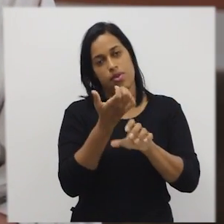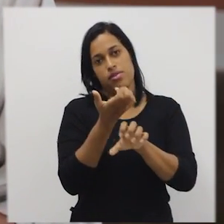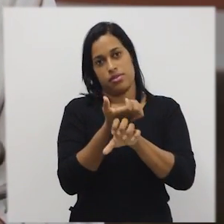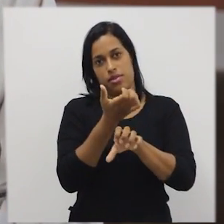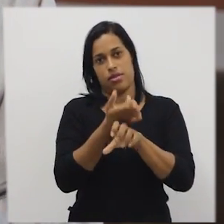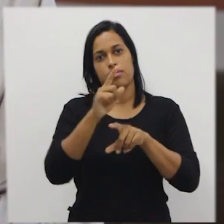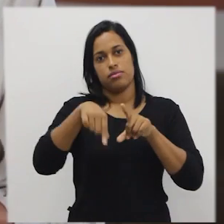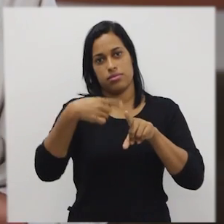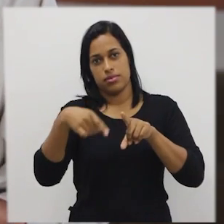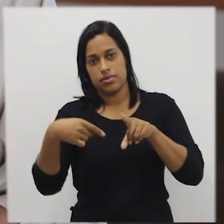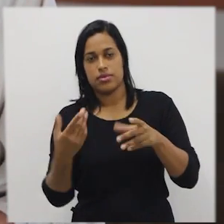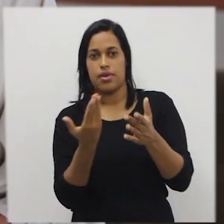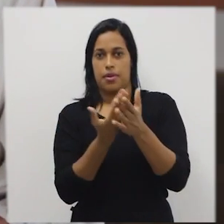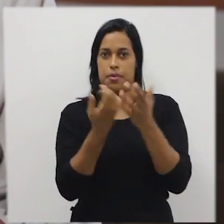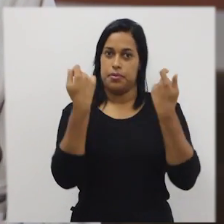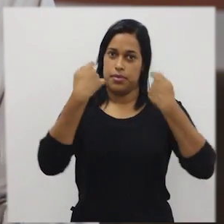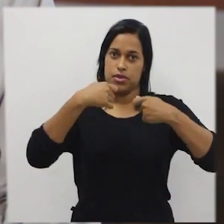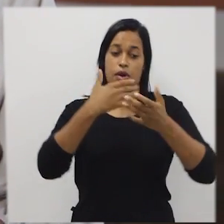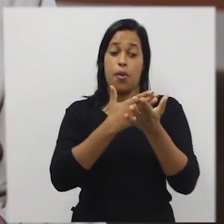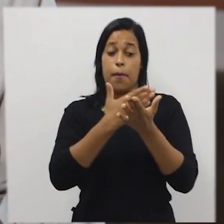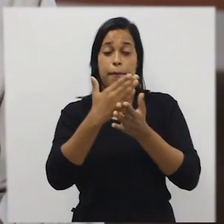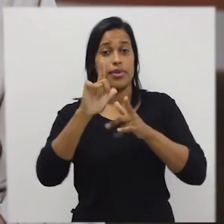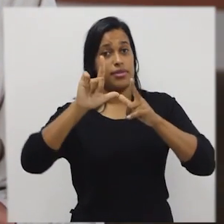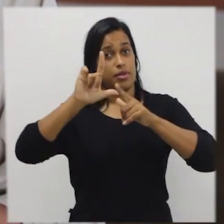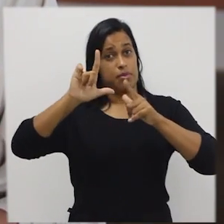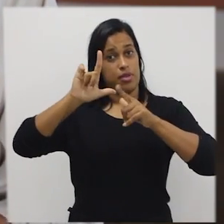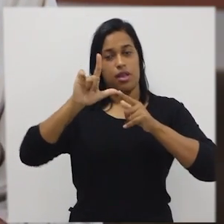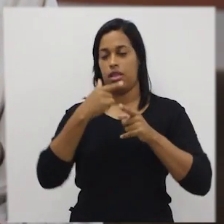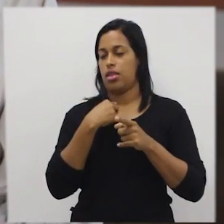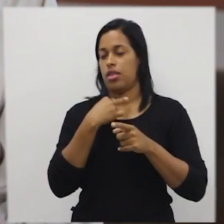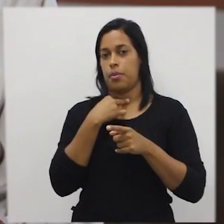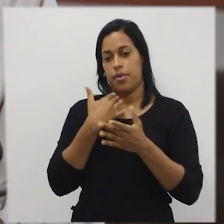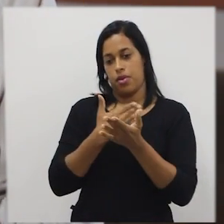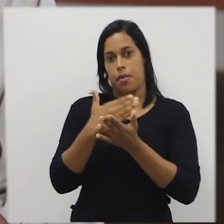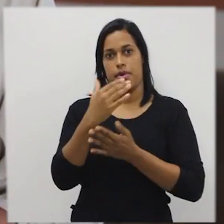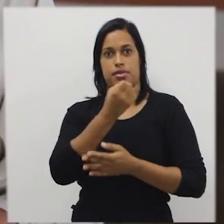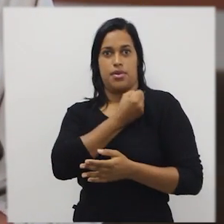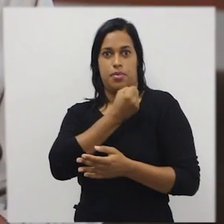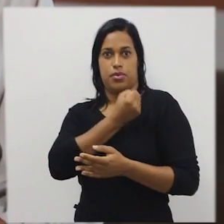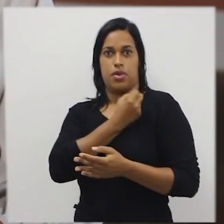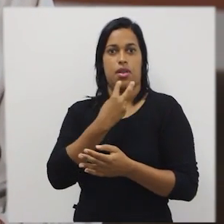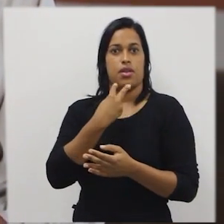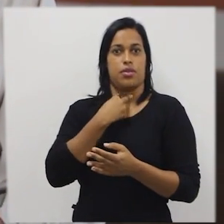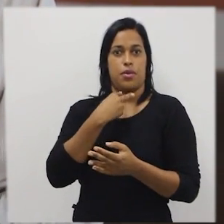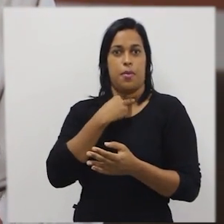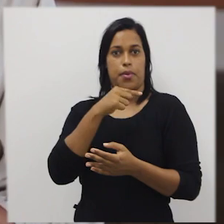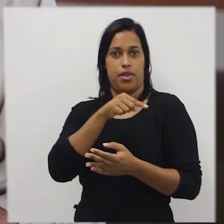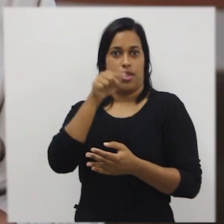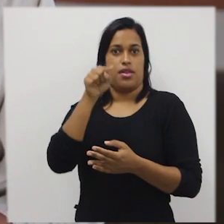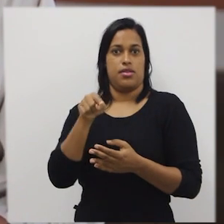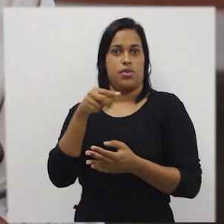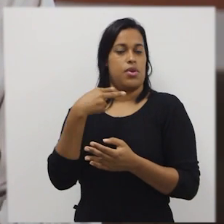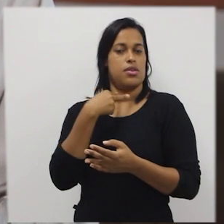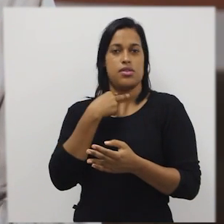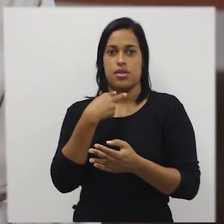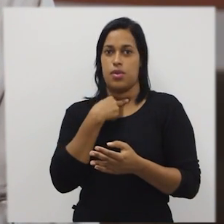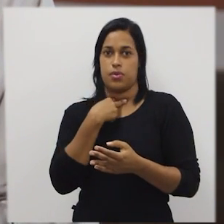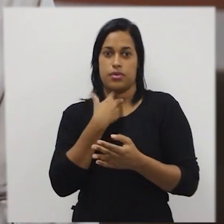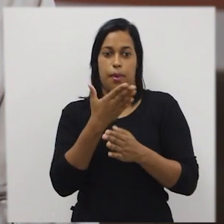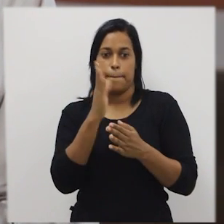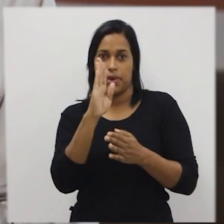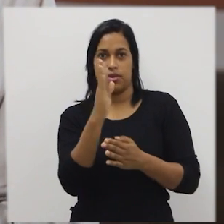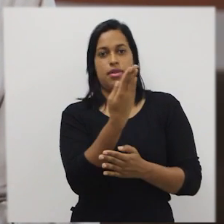disciplina, mas terá que ser começado com letras, não pode começar com número, não pode ter acentuação, não pode ter espaço.